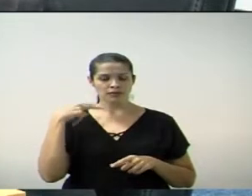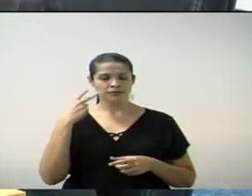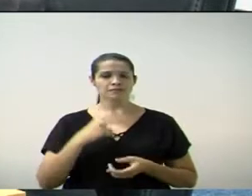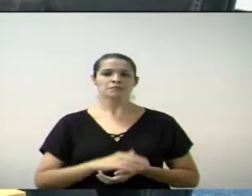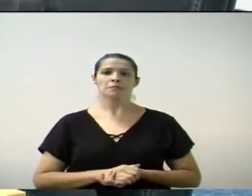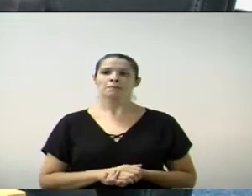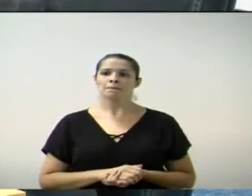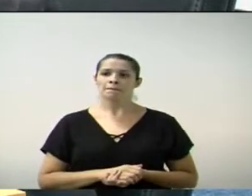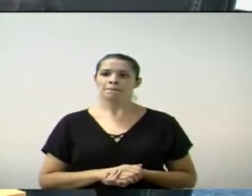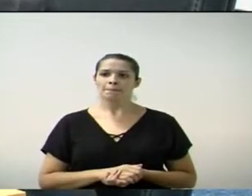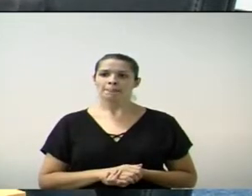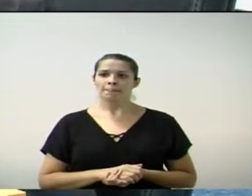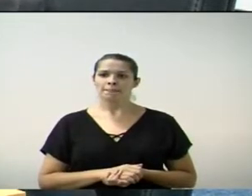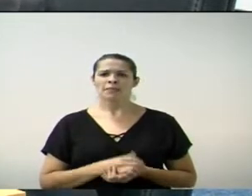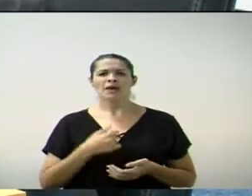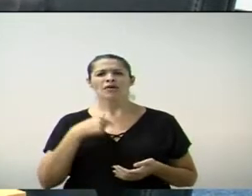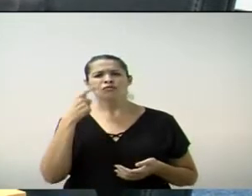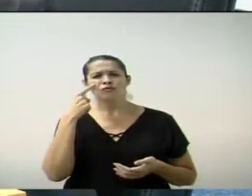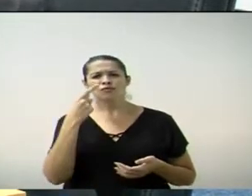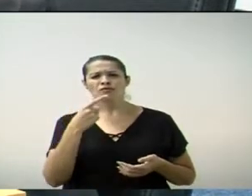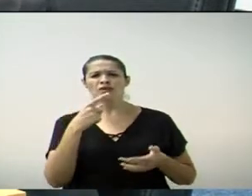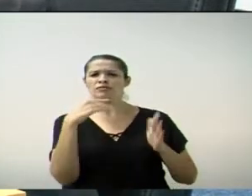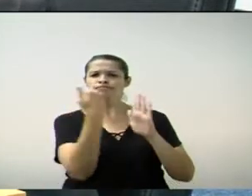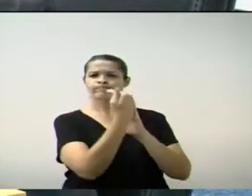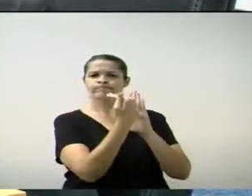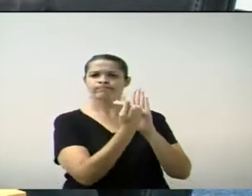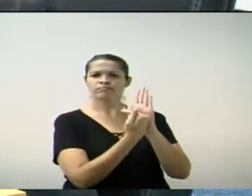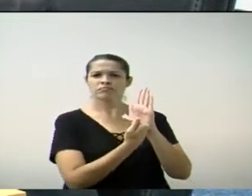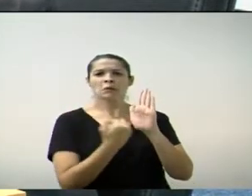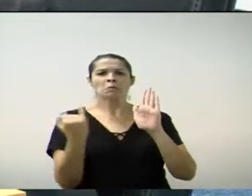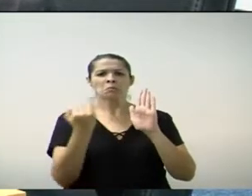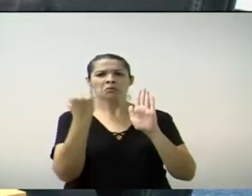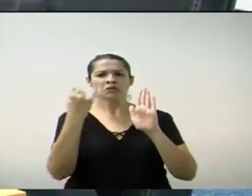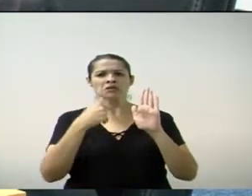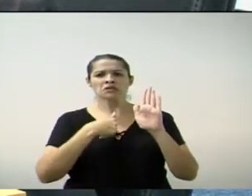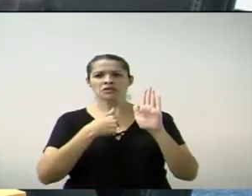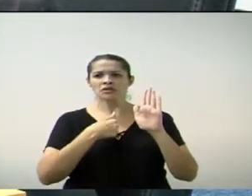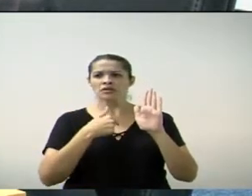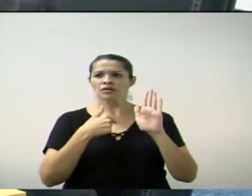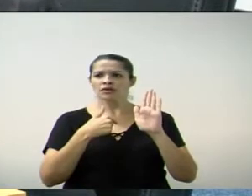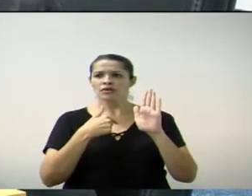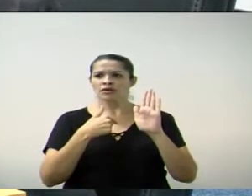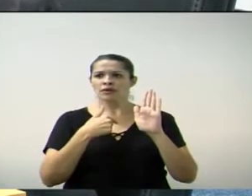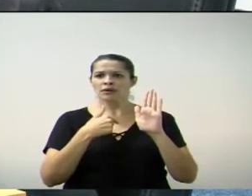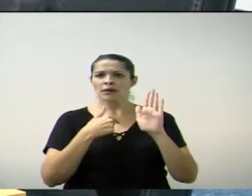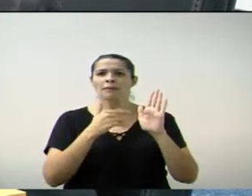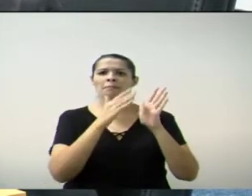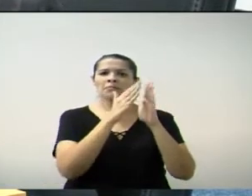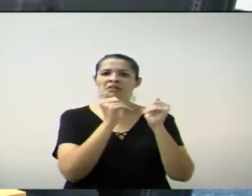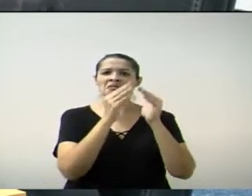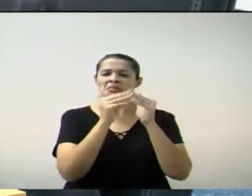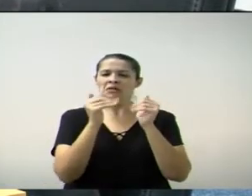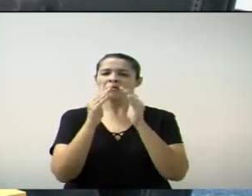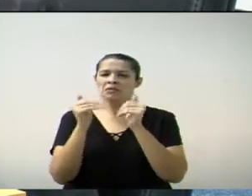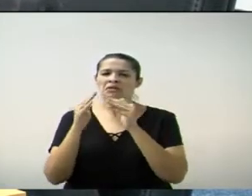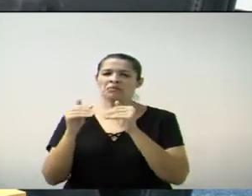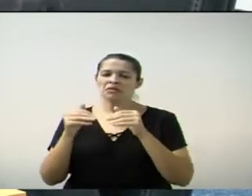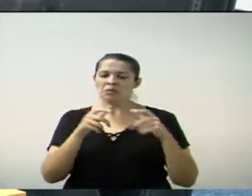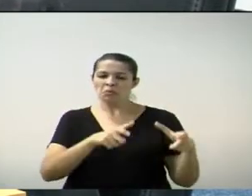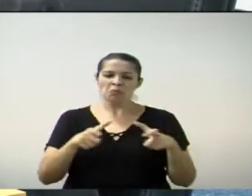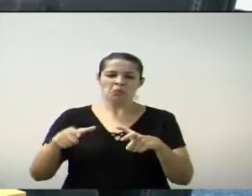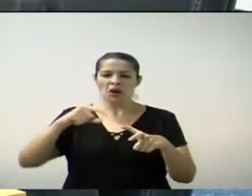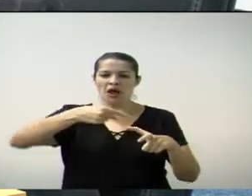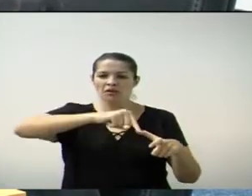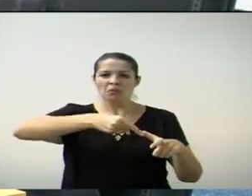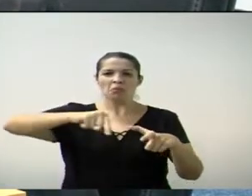vivessem nas minhas indicações, quantas indicações importantes eu fiz, ao invés de ficar pedindo tapa-buraco na rua tal, na rua tal, eu